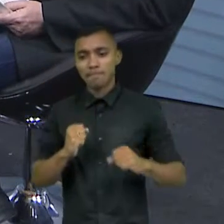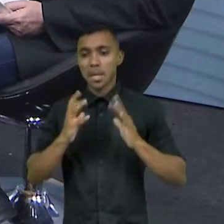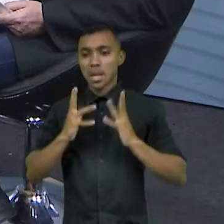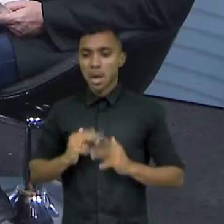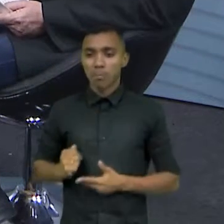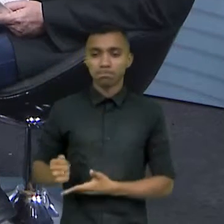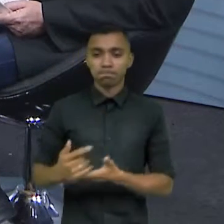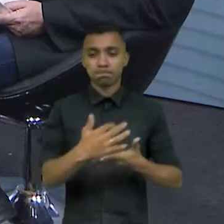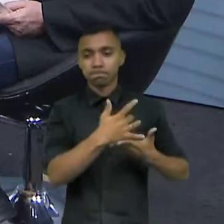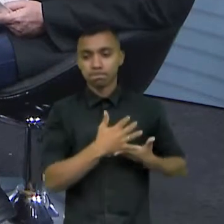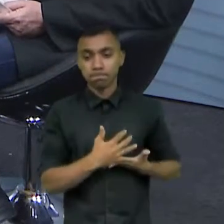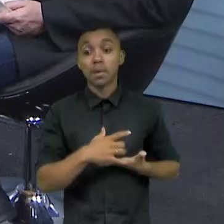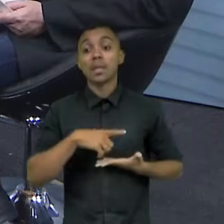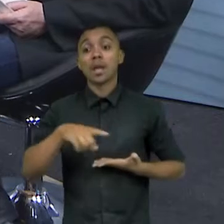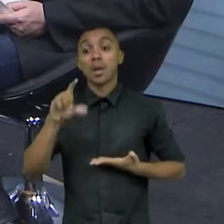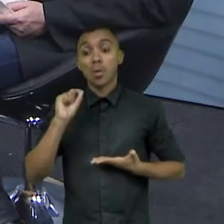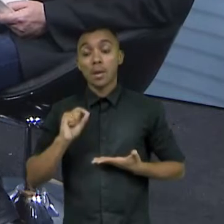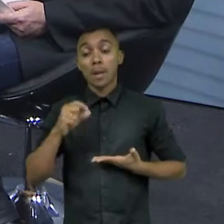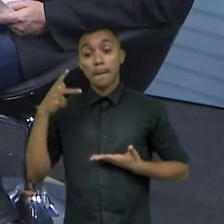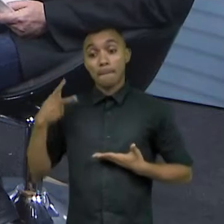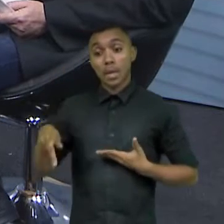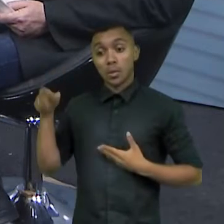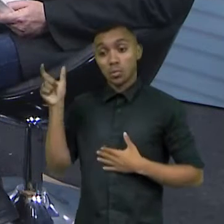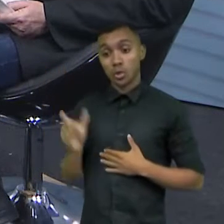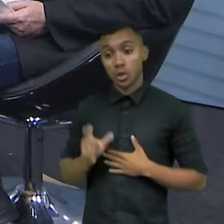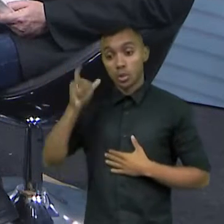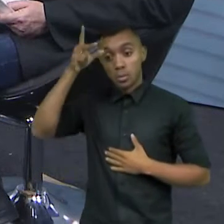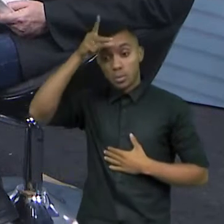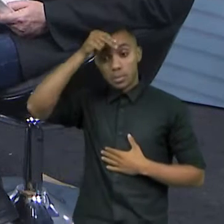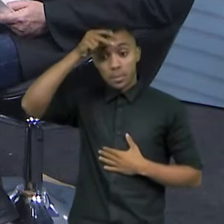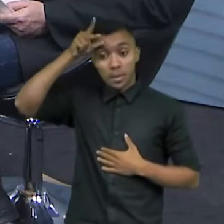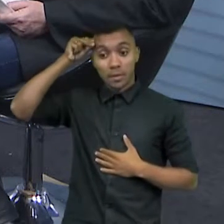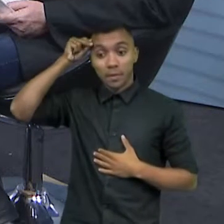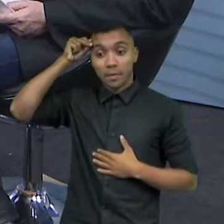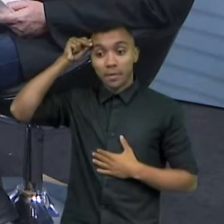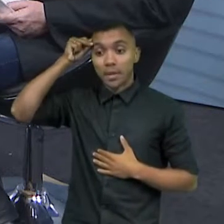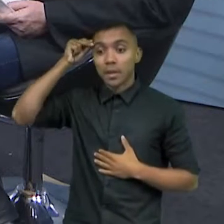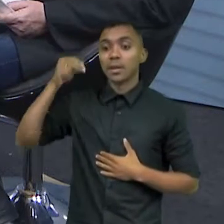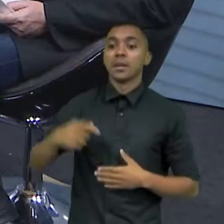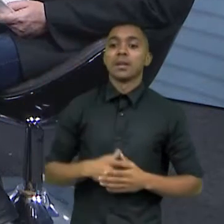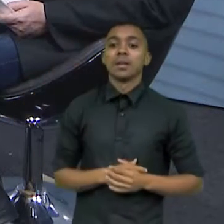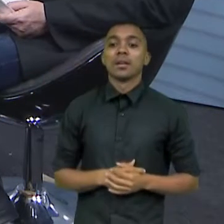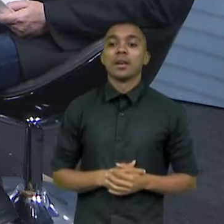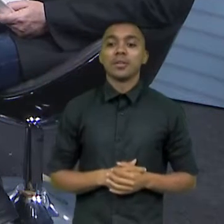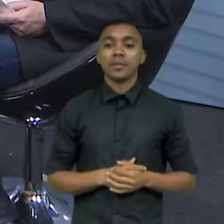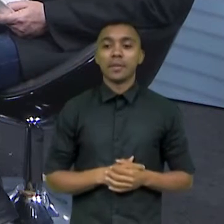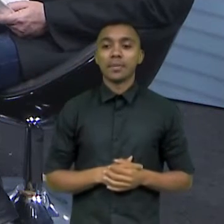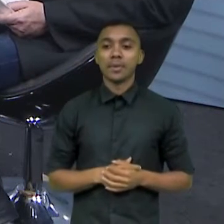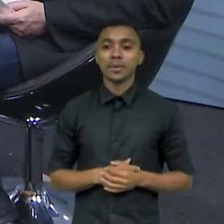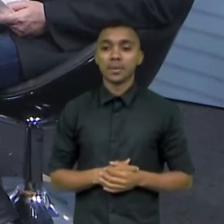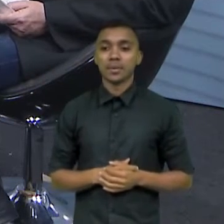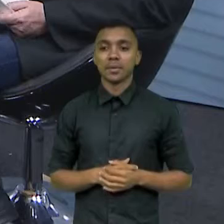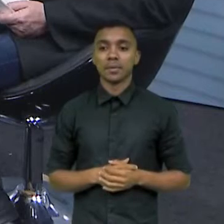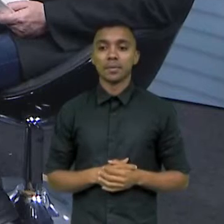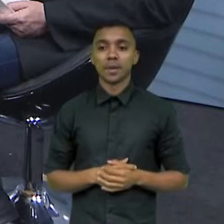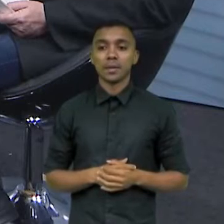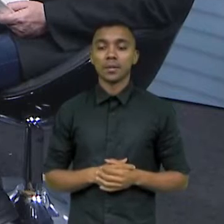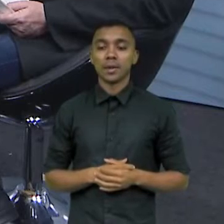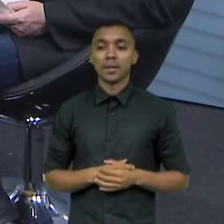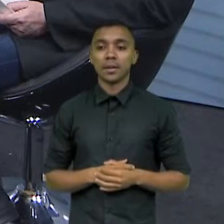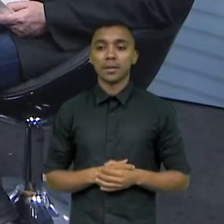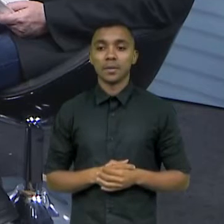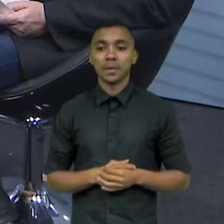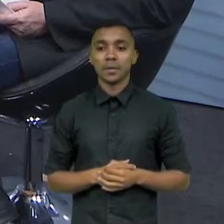Que há, o próprio prefeito assumiu um compromisso agora lá na Suécia, Glasgow, teve um evento lá,